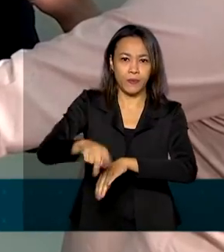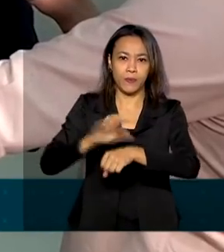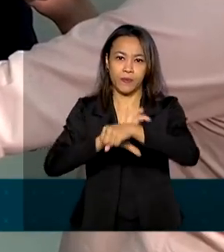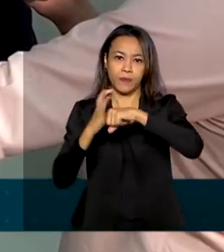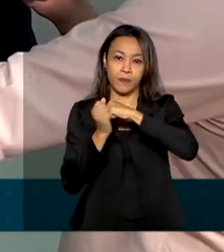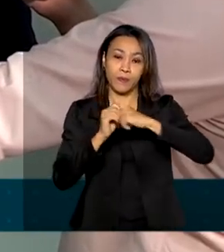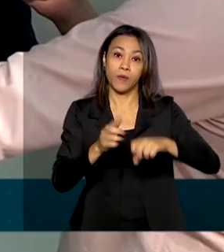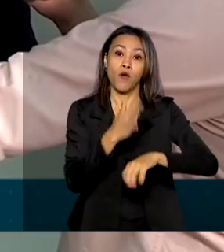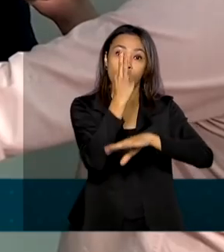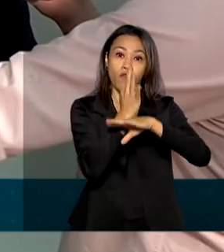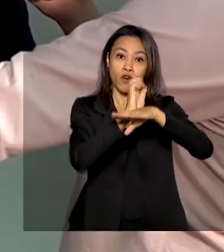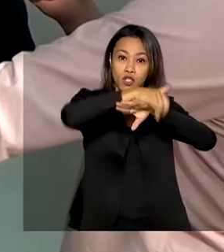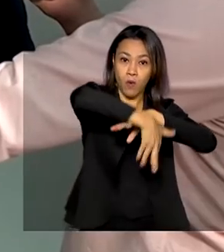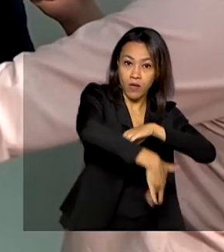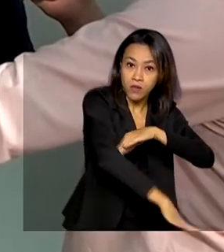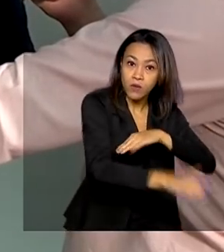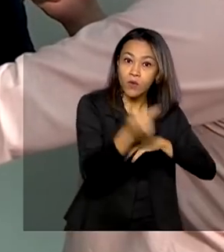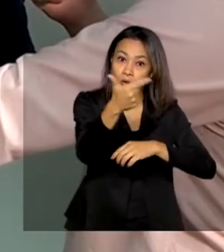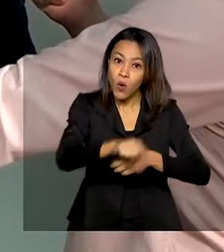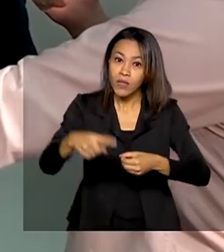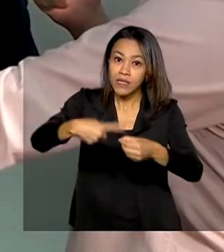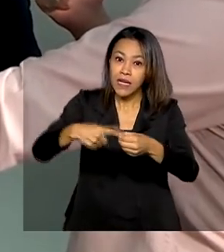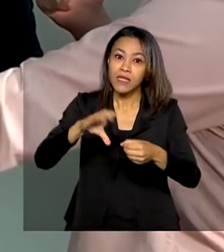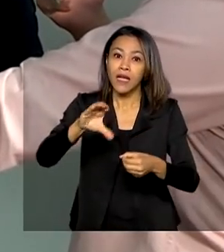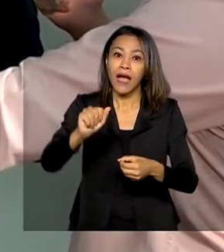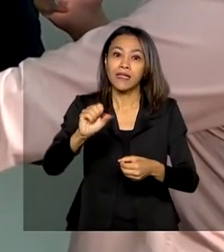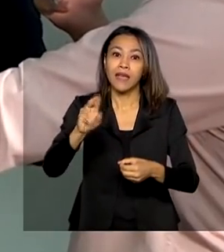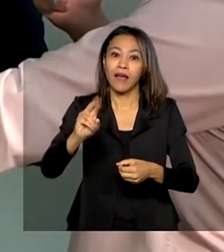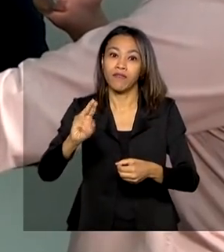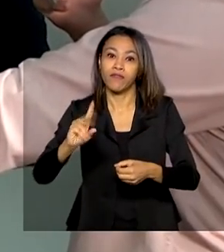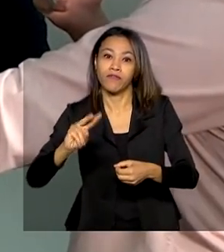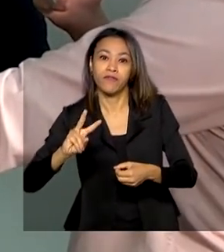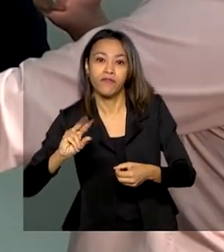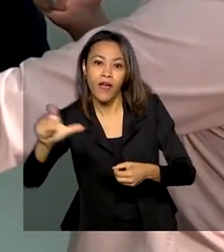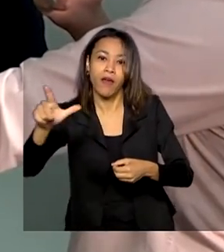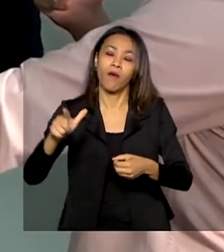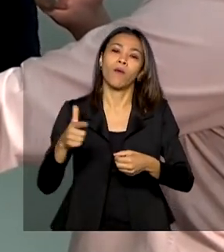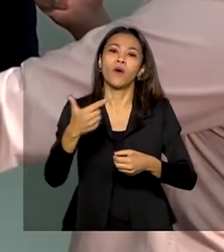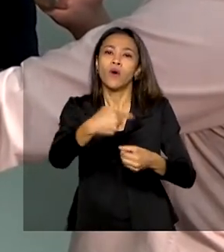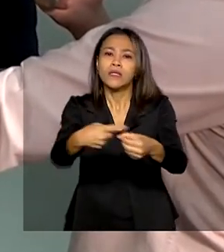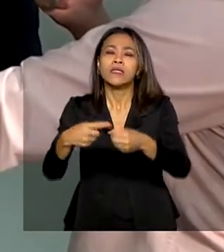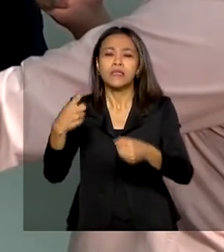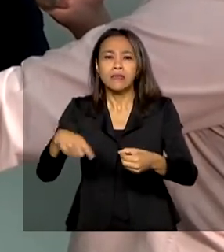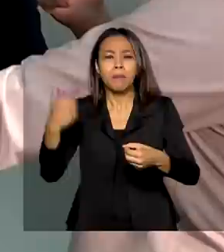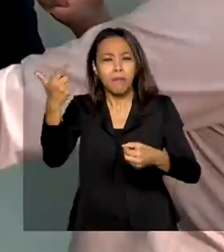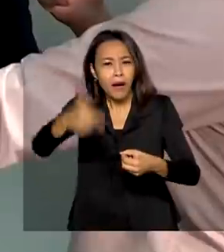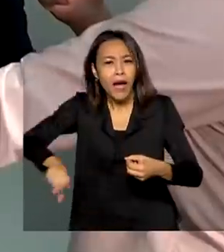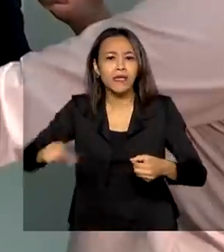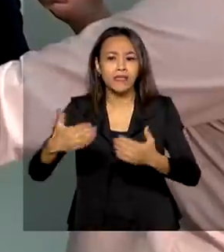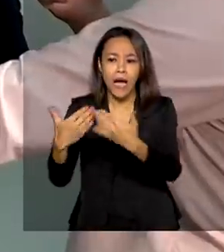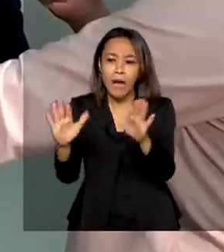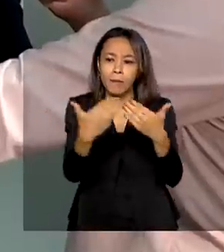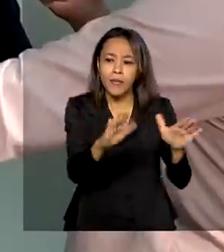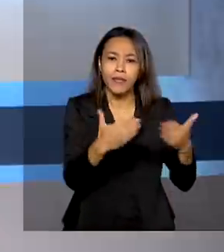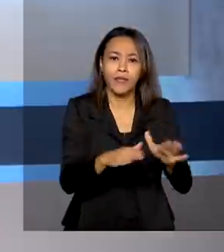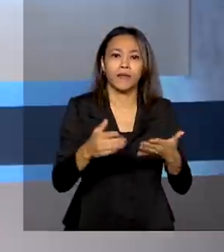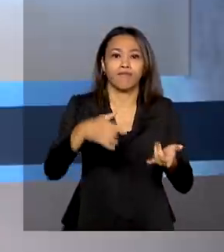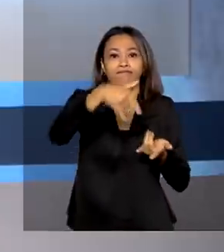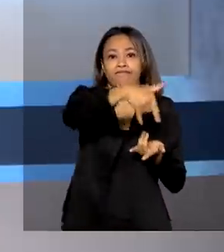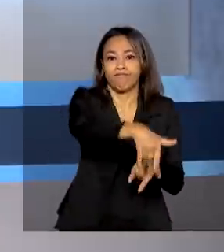Iguaçu e Iguaíra, somando com Cascavel, são 80 respiradores que permitem abrir 89 leitos de UTI.